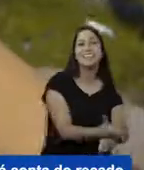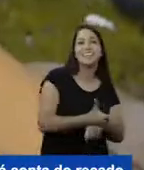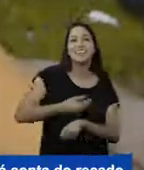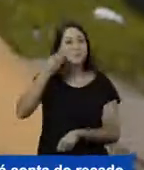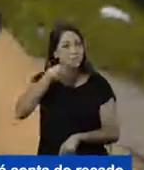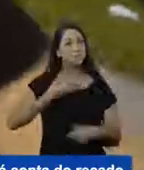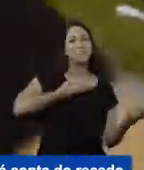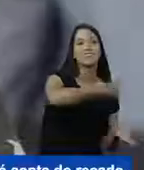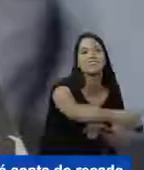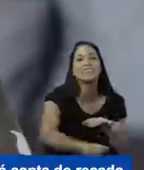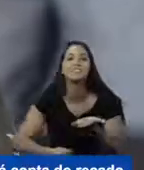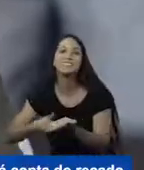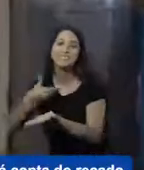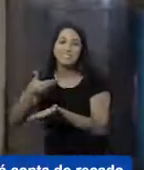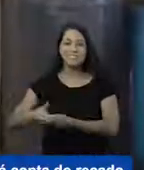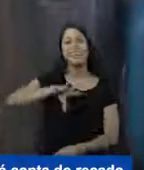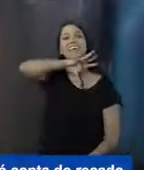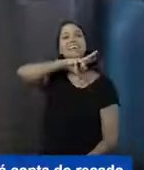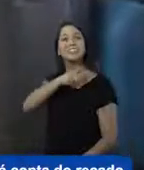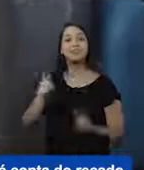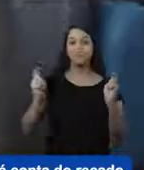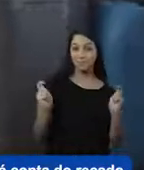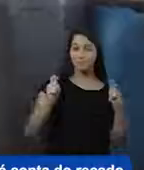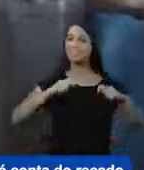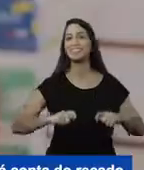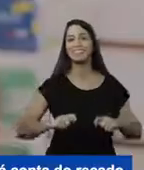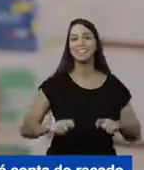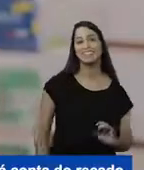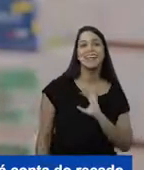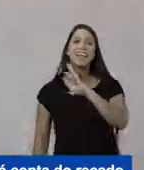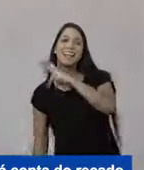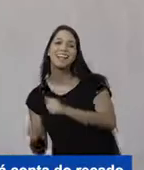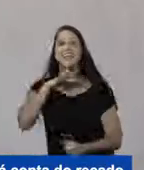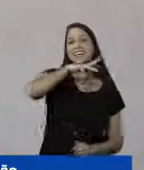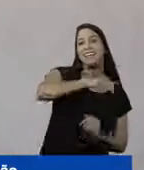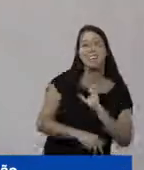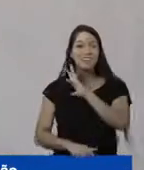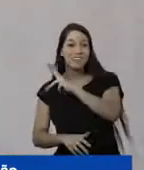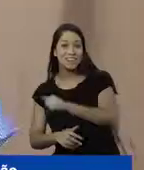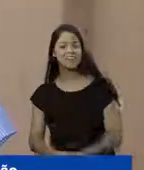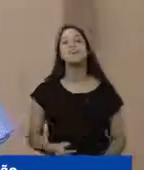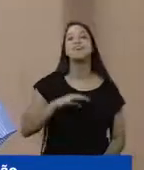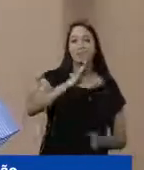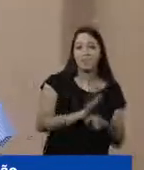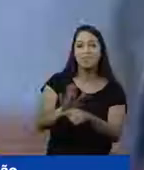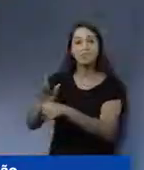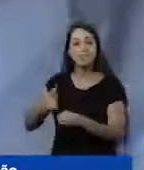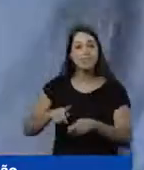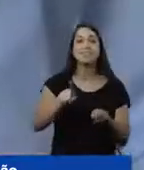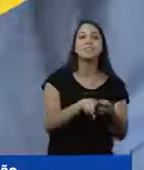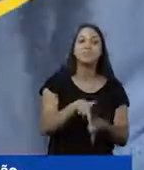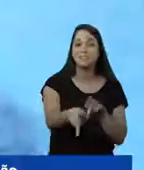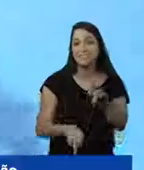do recado. Ele é capaz, experiente, amigo, sempre ao nosso lado. É o Odelmo que dá conta do recado. É leão, é leão, é leão.